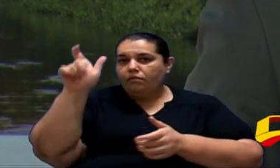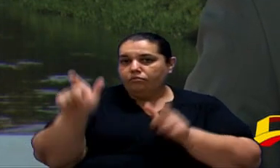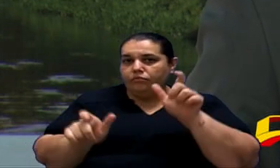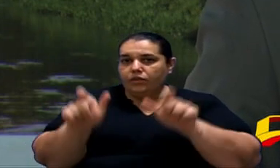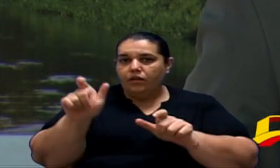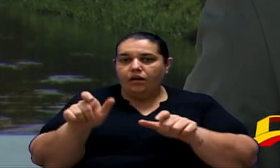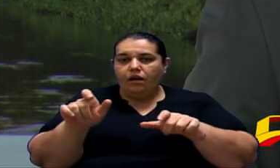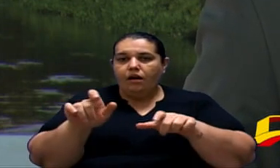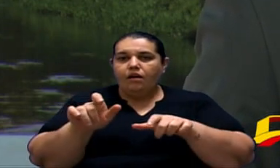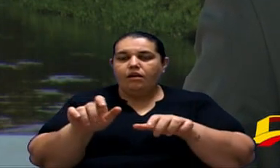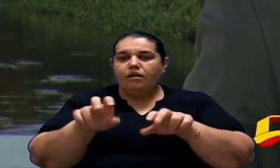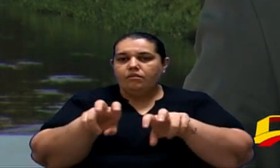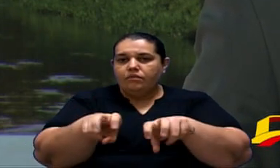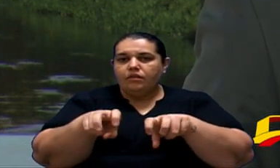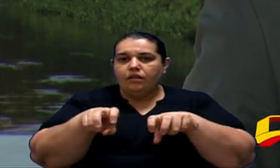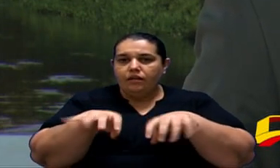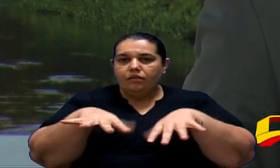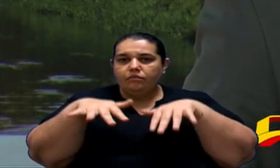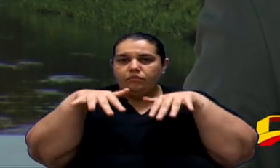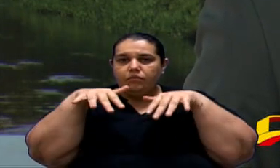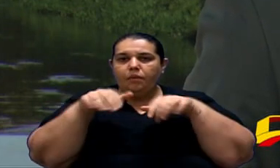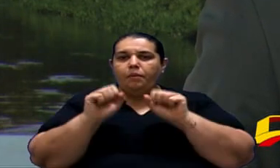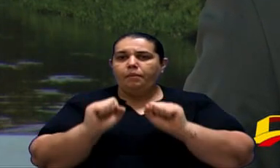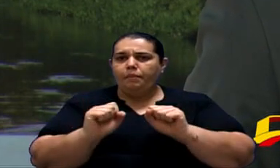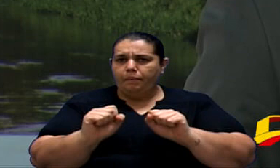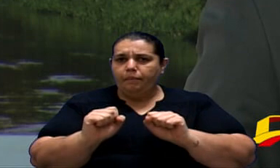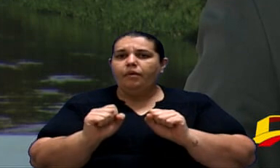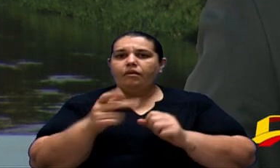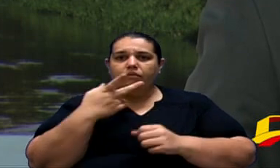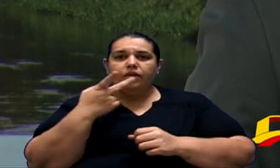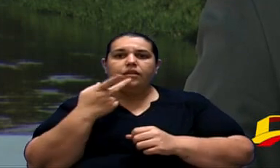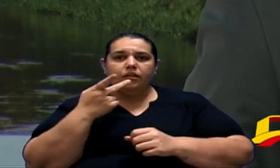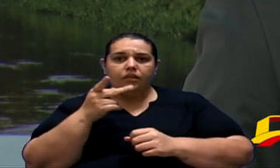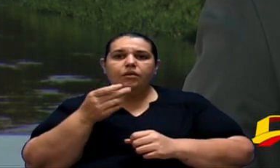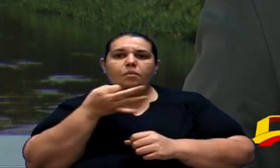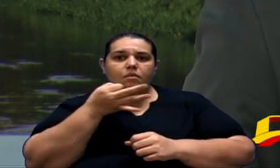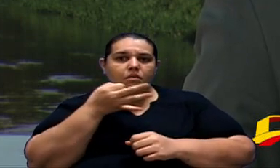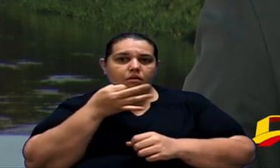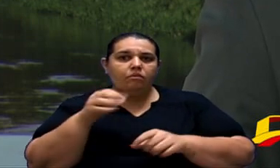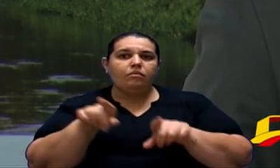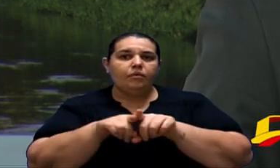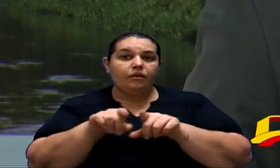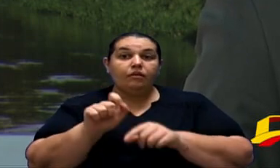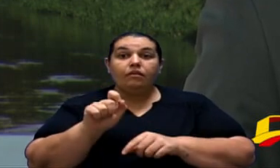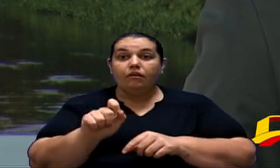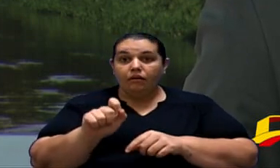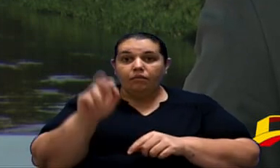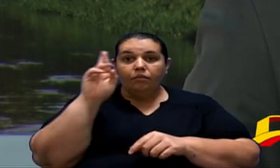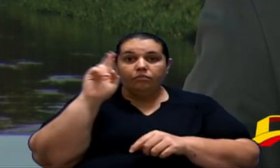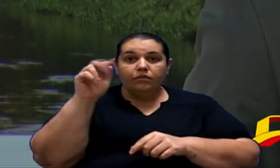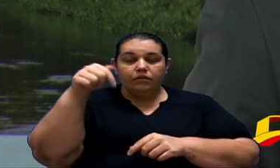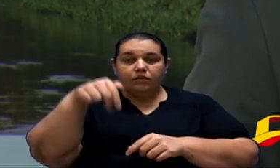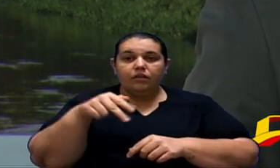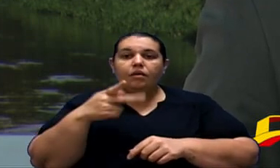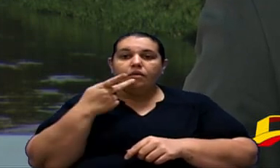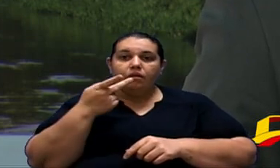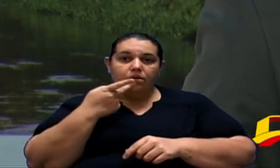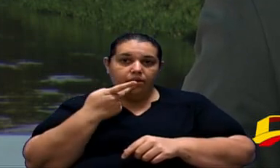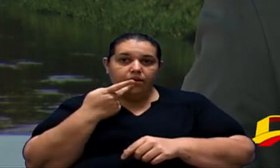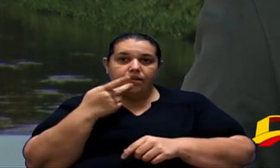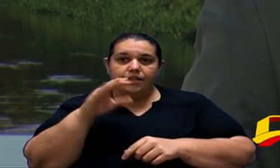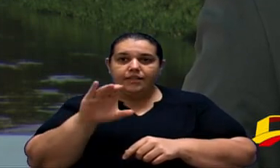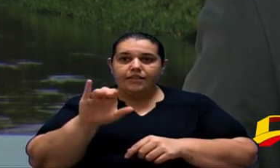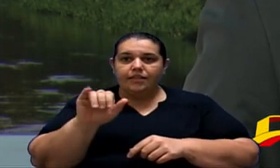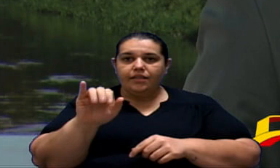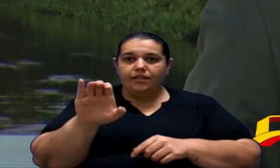aqui na plateia E nas mesas estendidas Poderão se manifestar Quando o presidente da mesa de trabalho Os vereadores Cícero